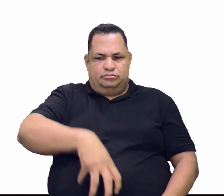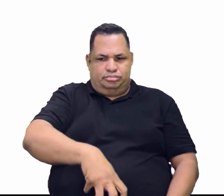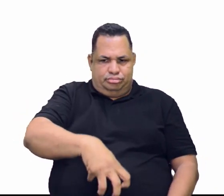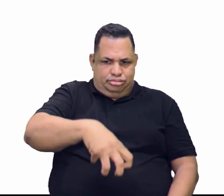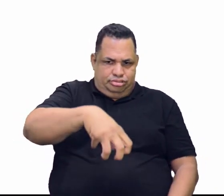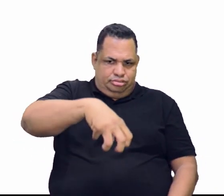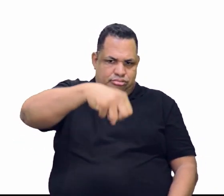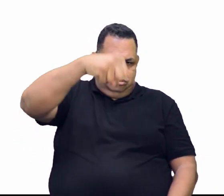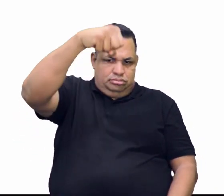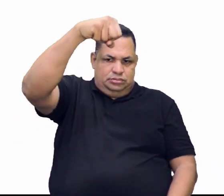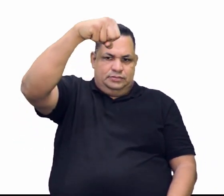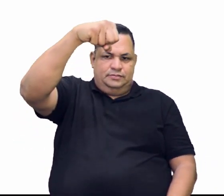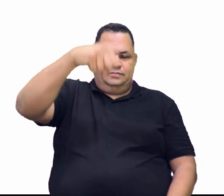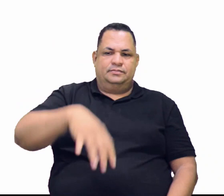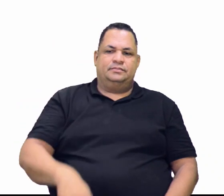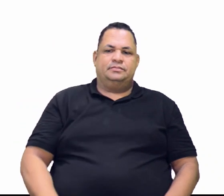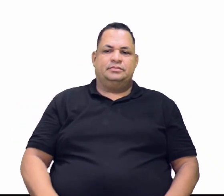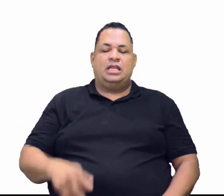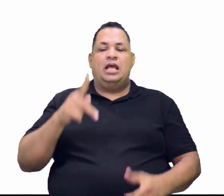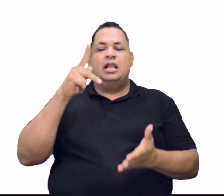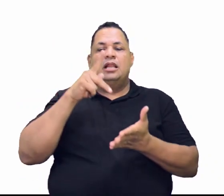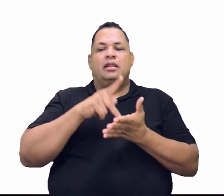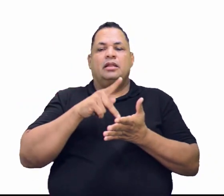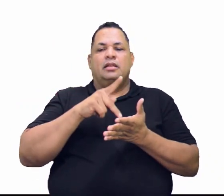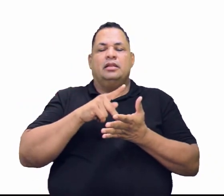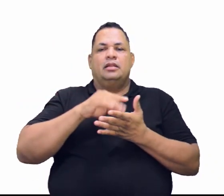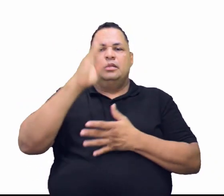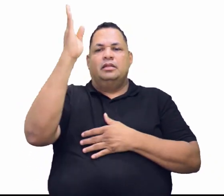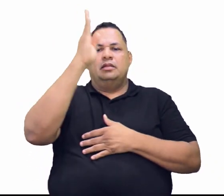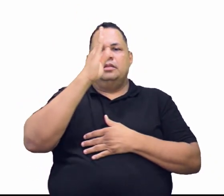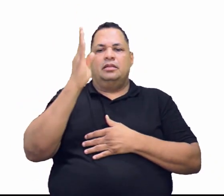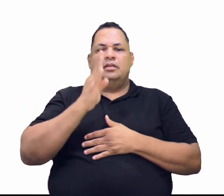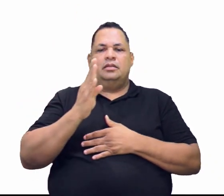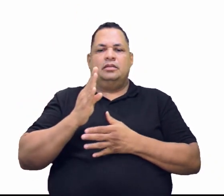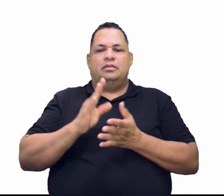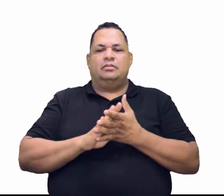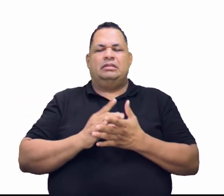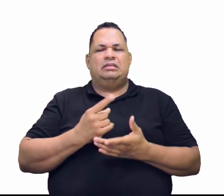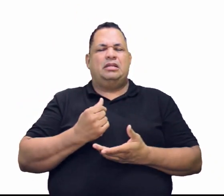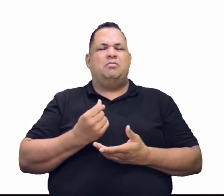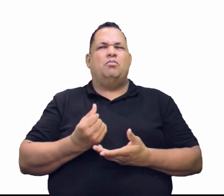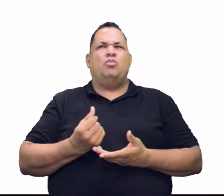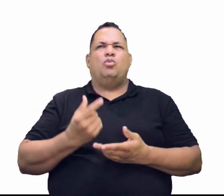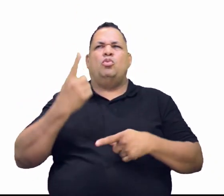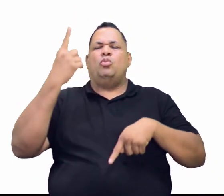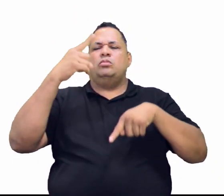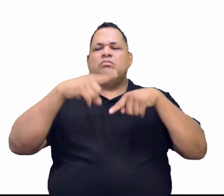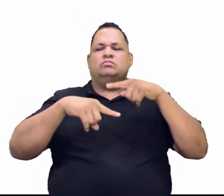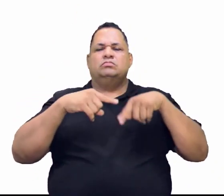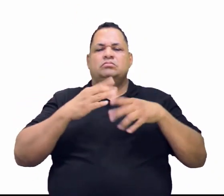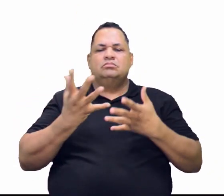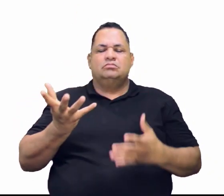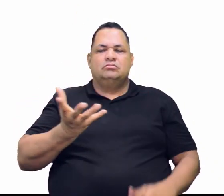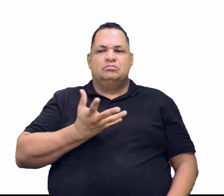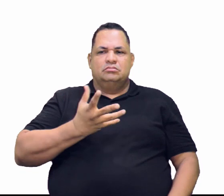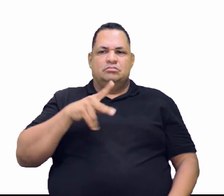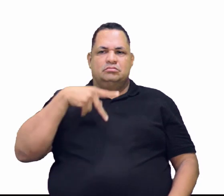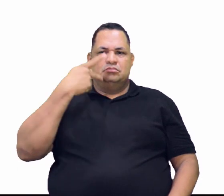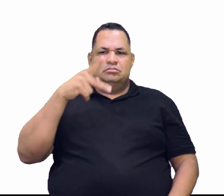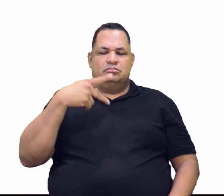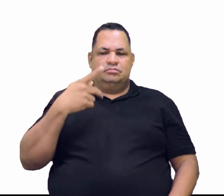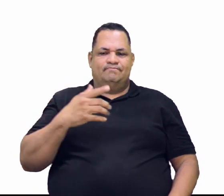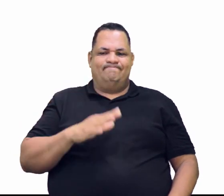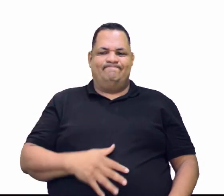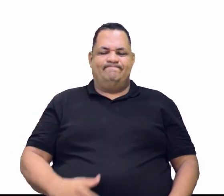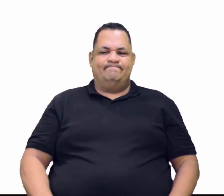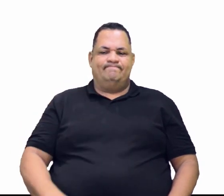faz o estrago. Na verdade, senhores, o Brasil é muito rico. Eu quero falar, olhando para